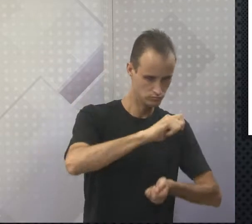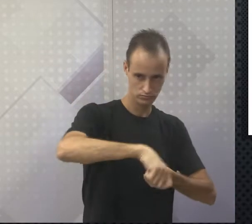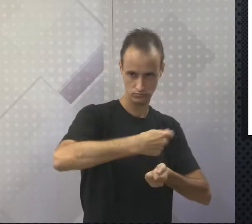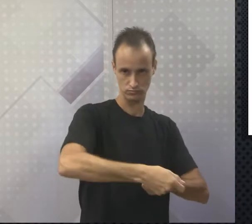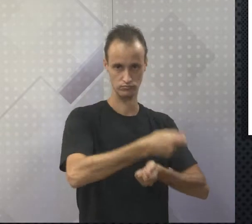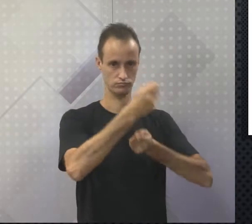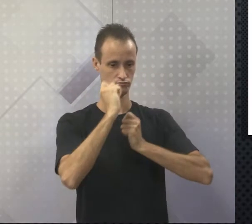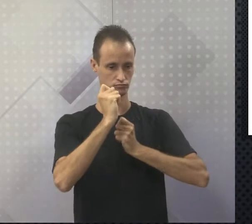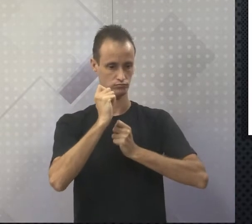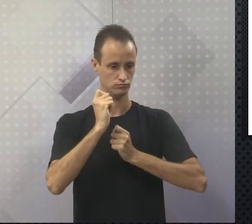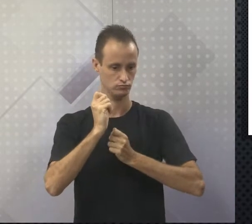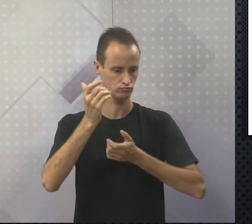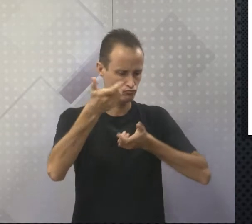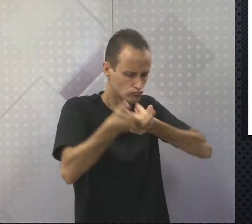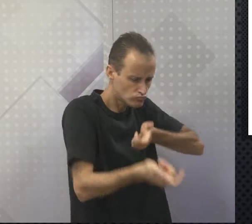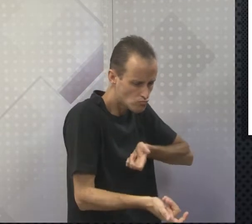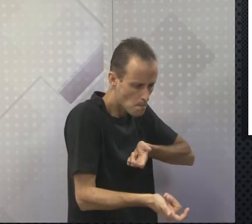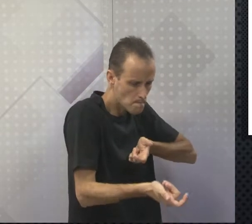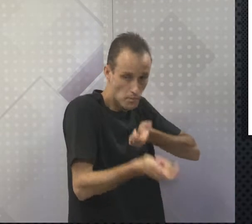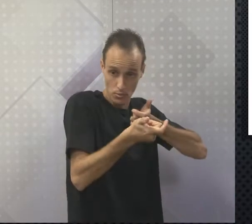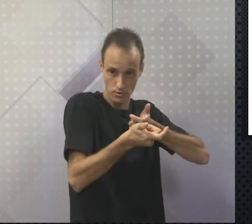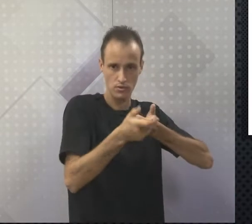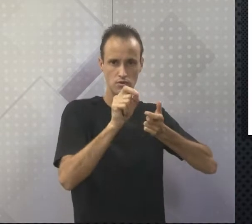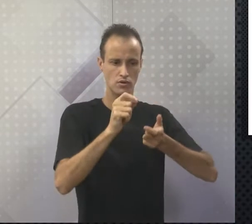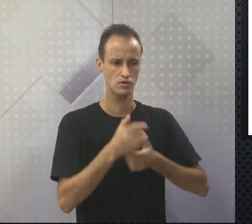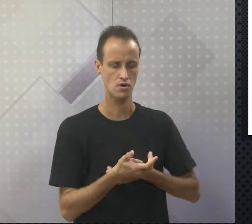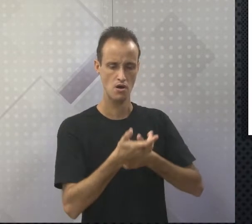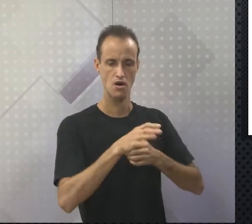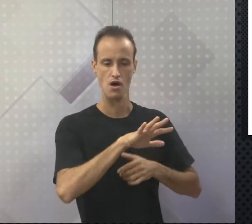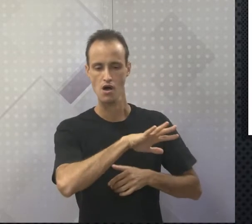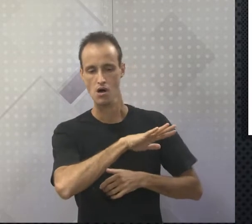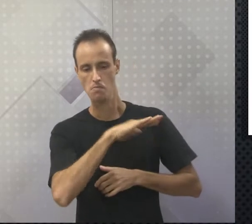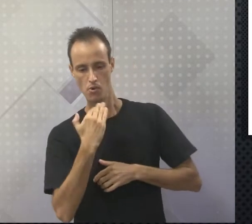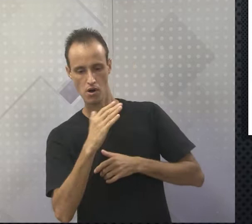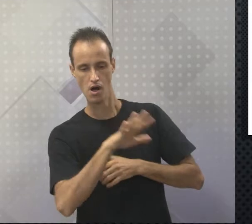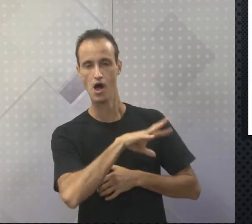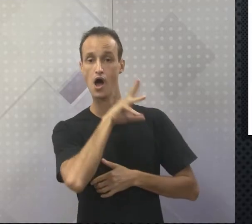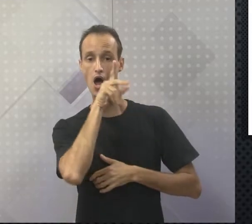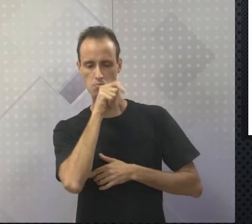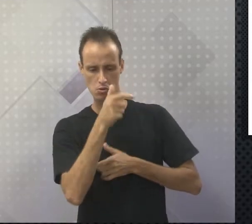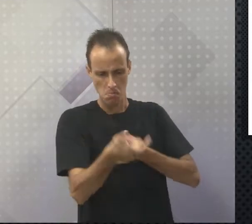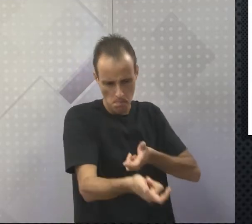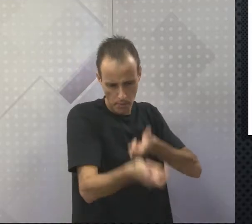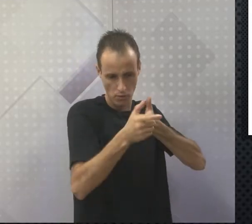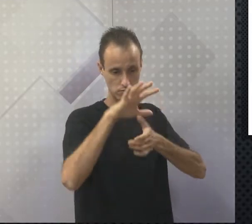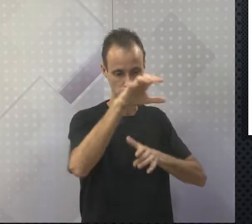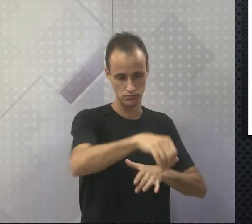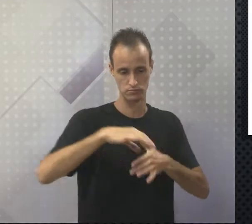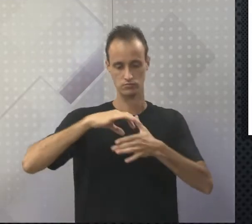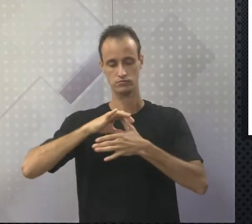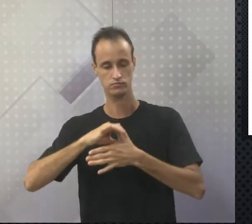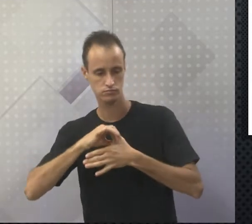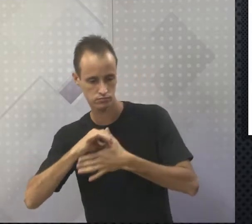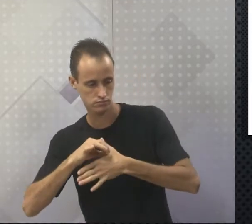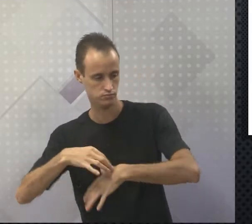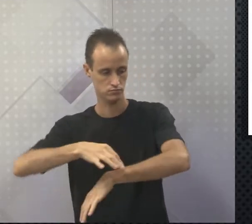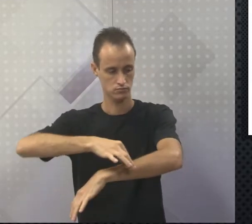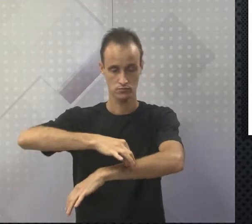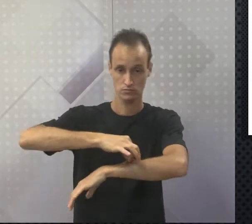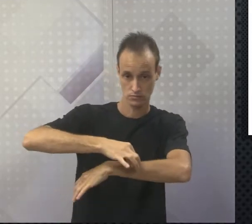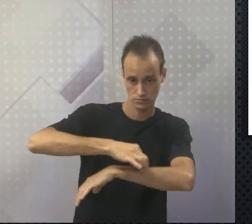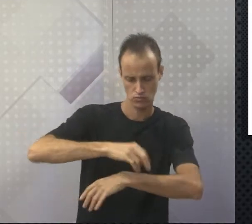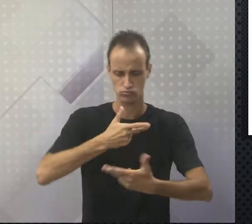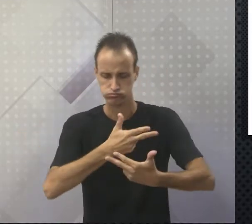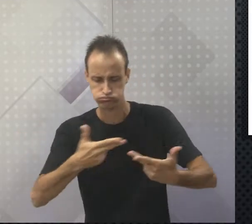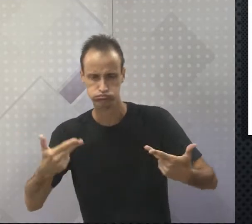extrativismo animal. A caça consiste no abate de animais silvestres para a obtenção de alimentos, pele ou outros